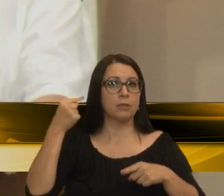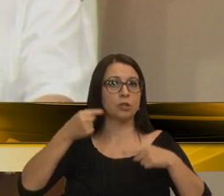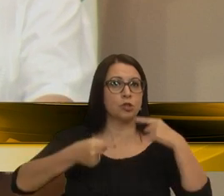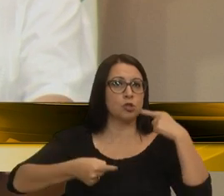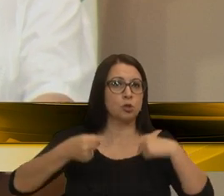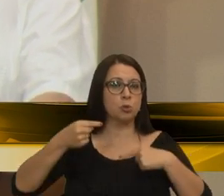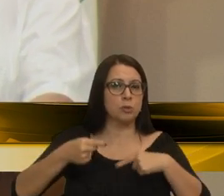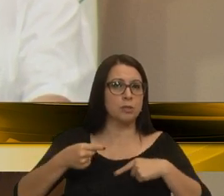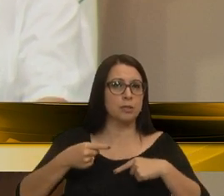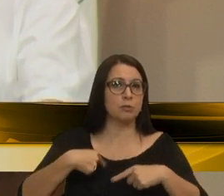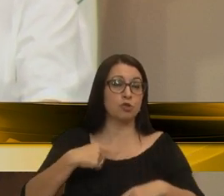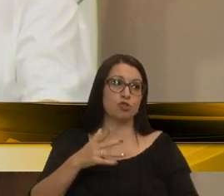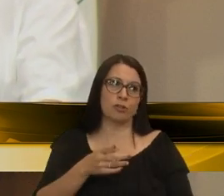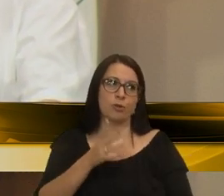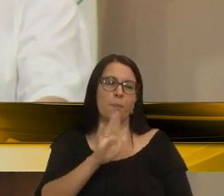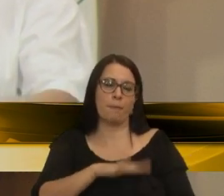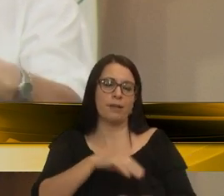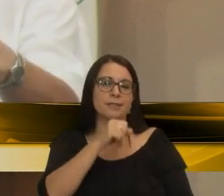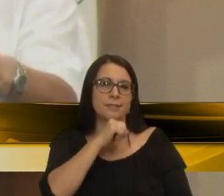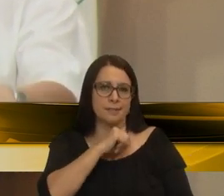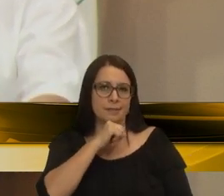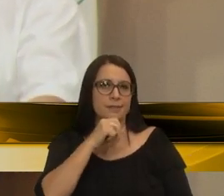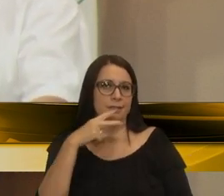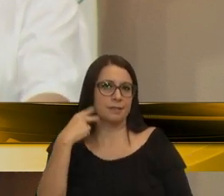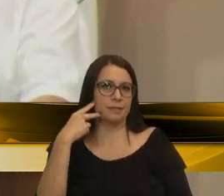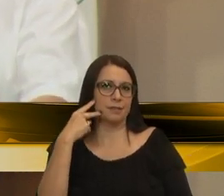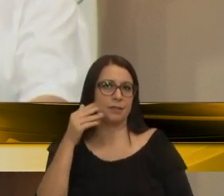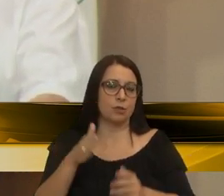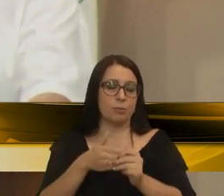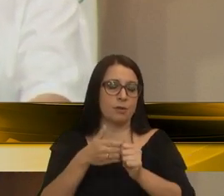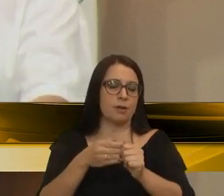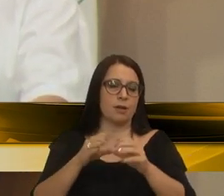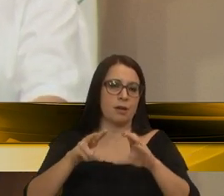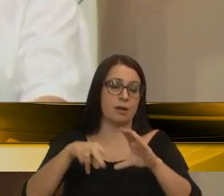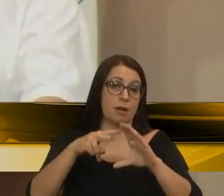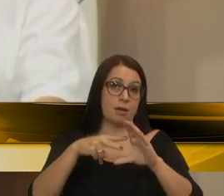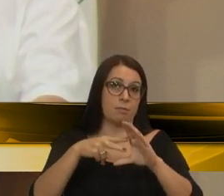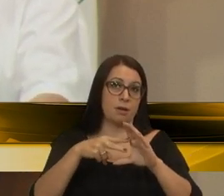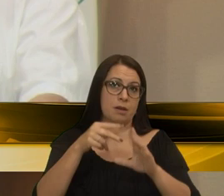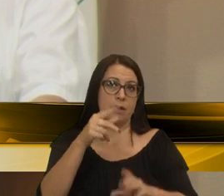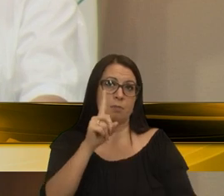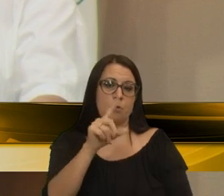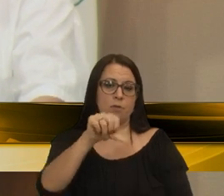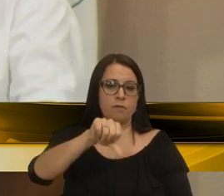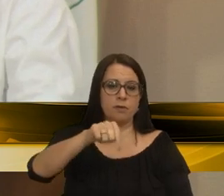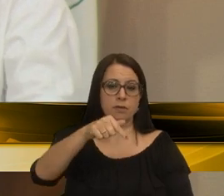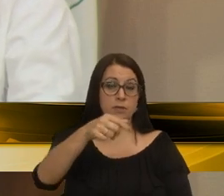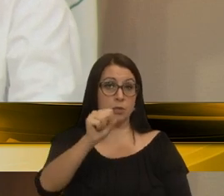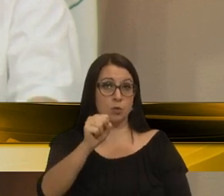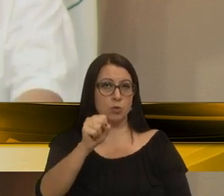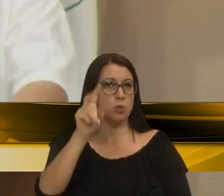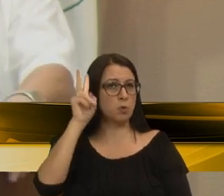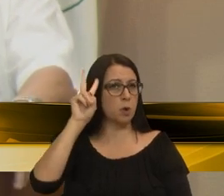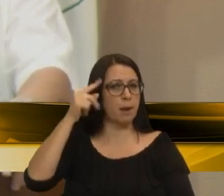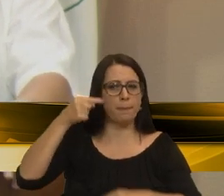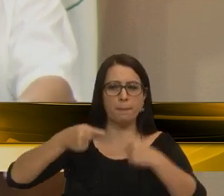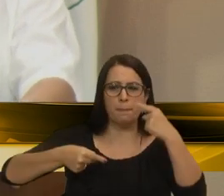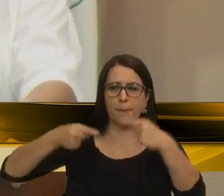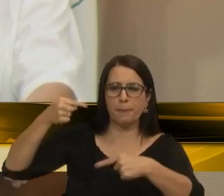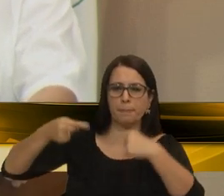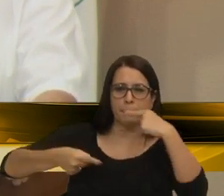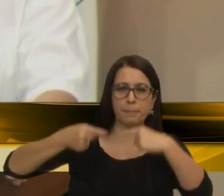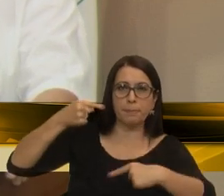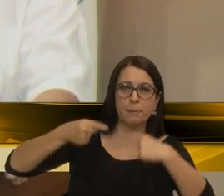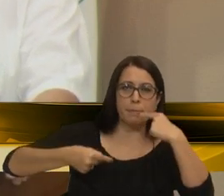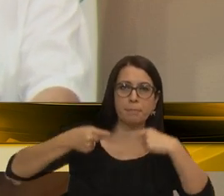e já sou velhinho, vereador Fioza, nessa questão de acompanhar a Câmara, em 78, eu me lembro de debates acalorados aqui